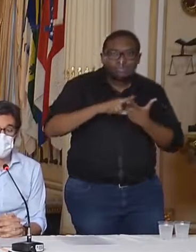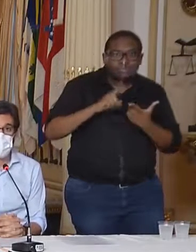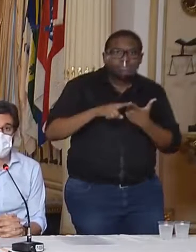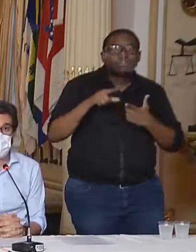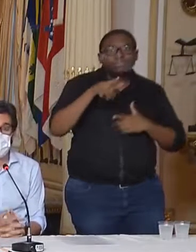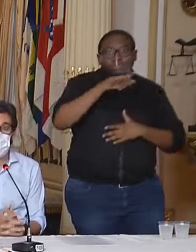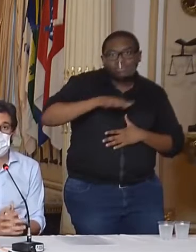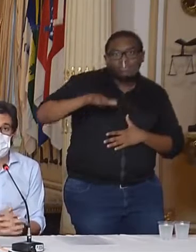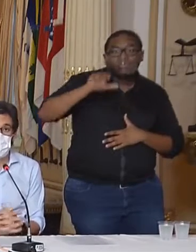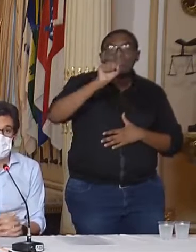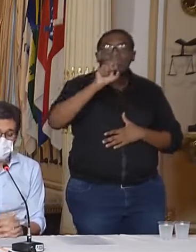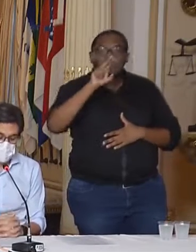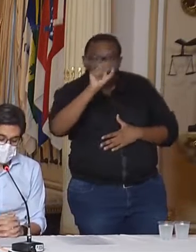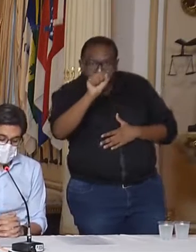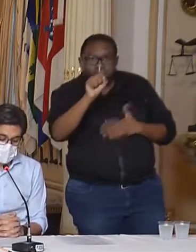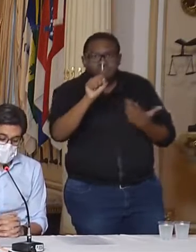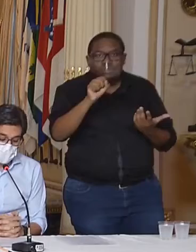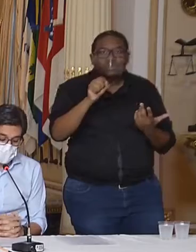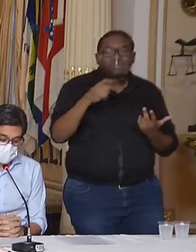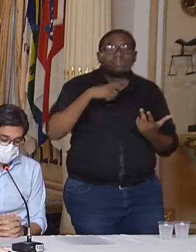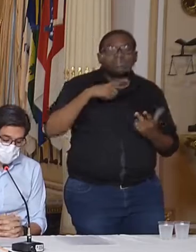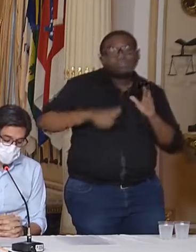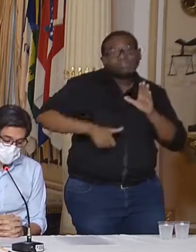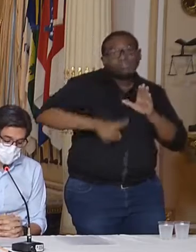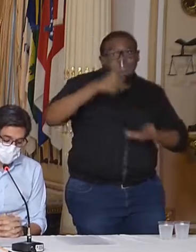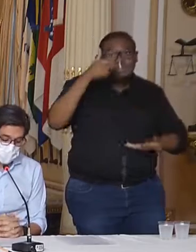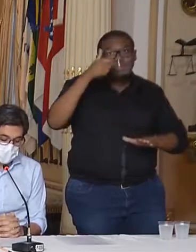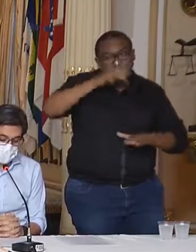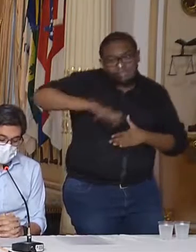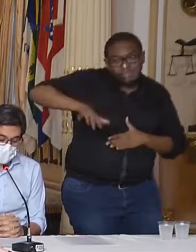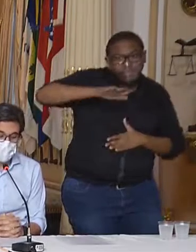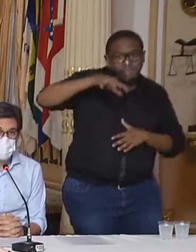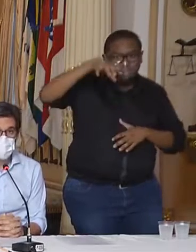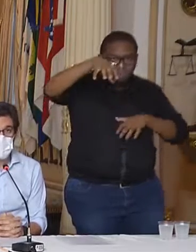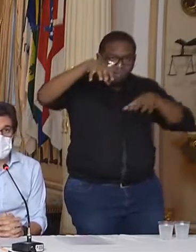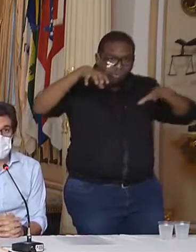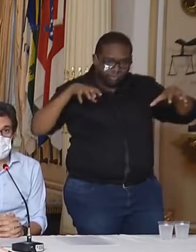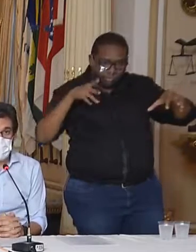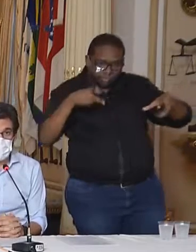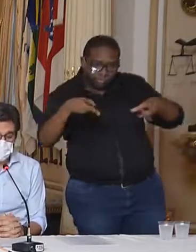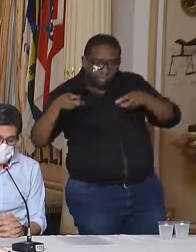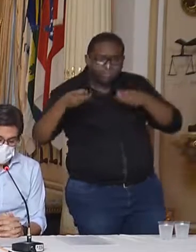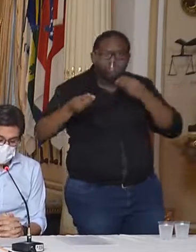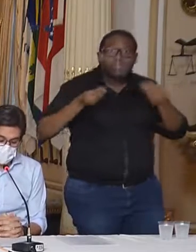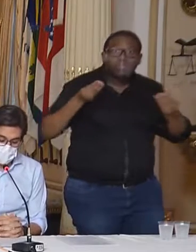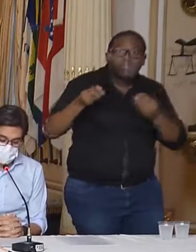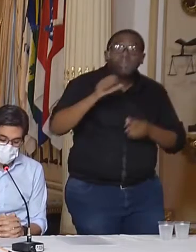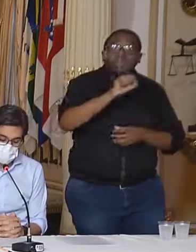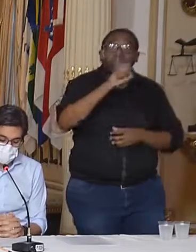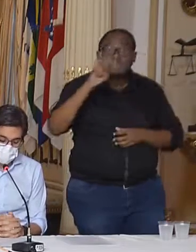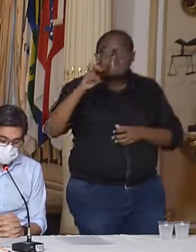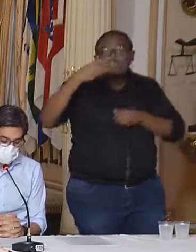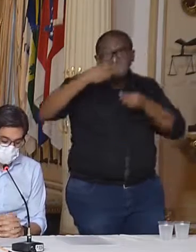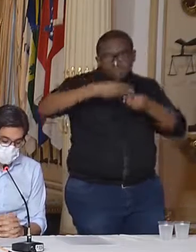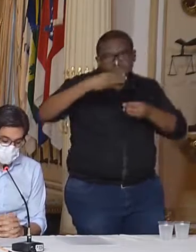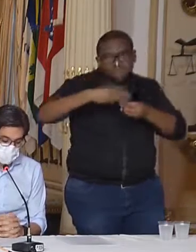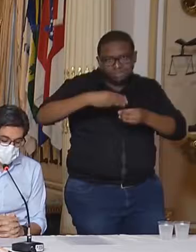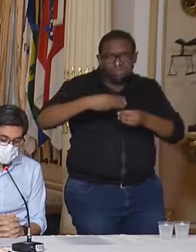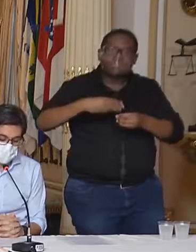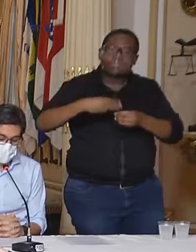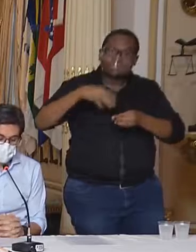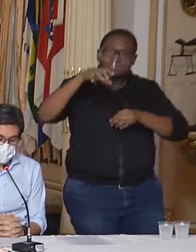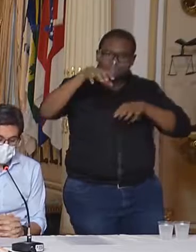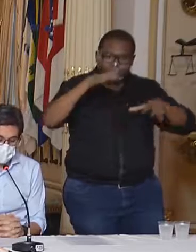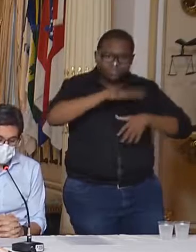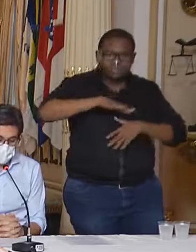do Estado, nós fizemos o nosso primeiro recorte por região. Dessa forma, 85 municípios correspondentes às gerências